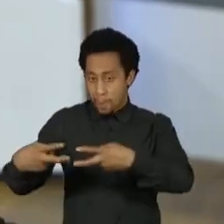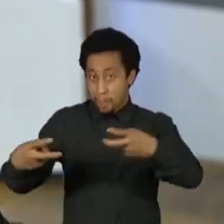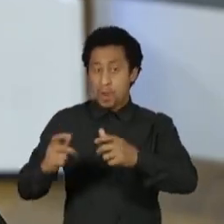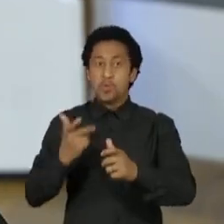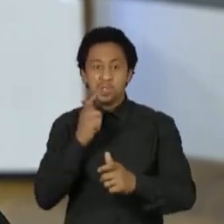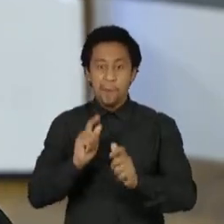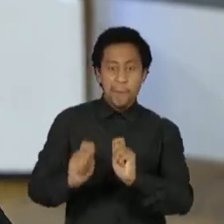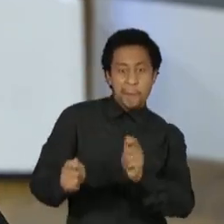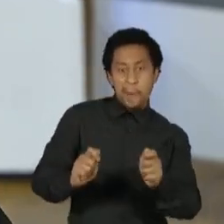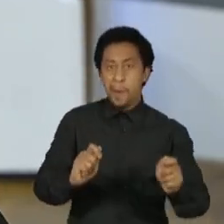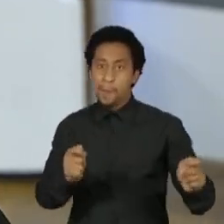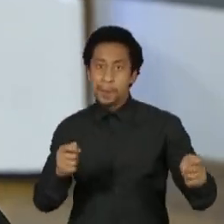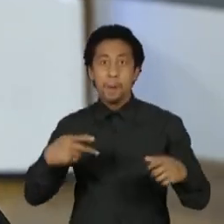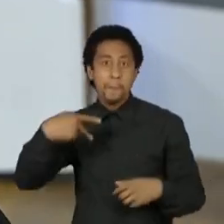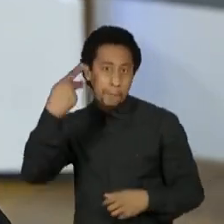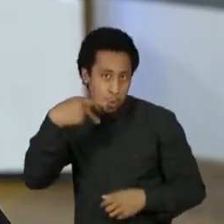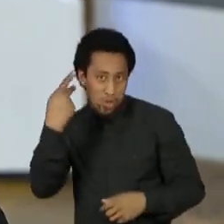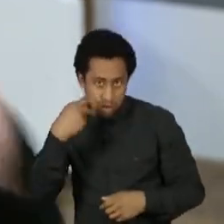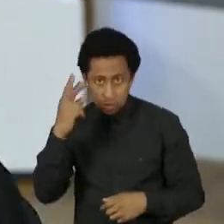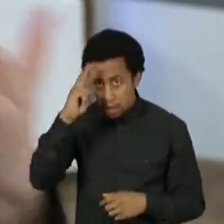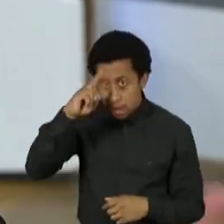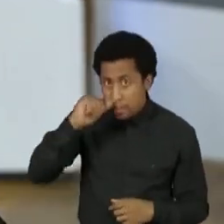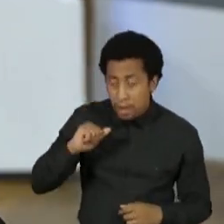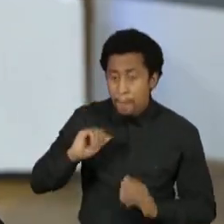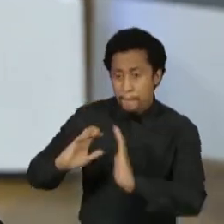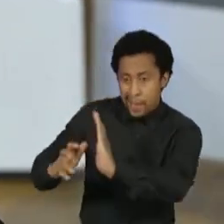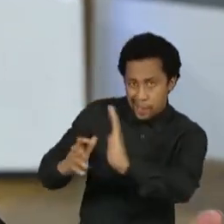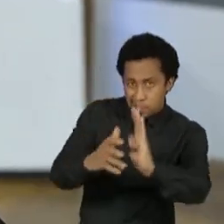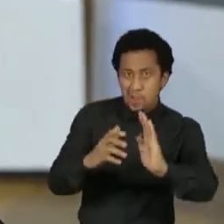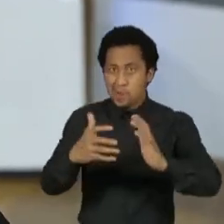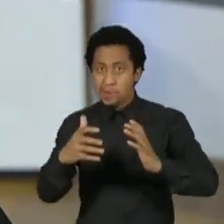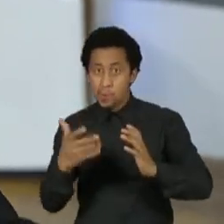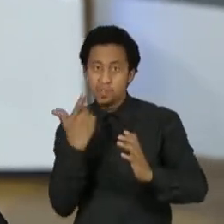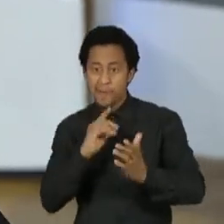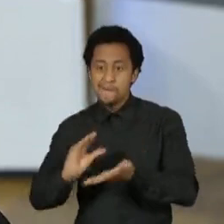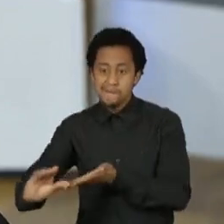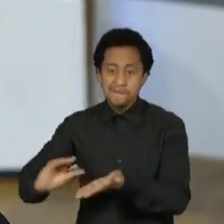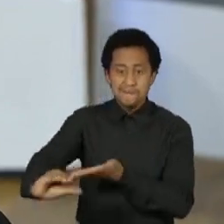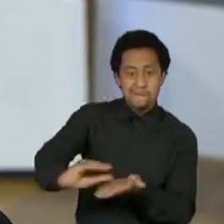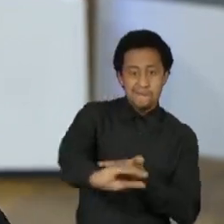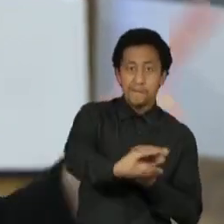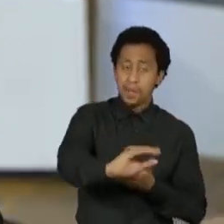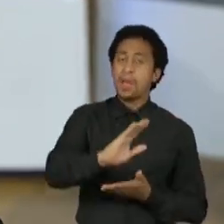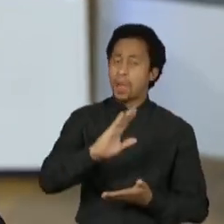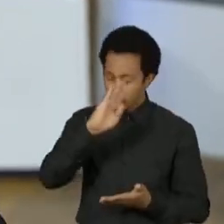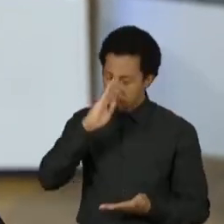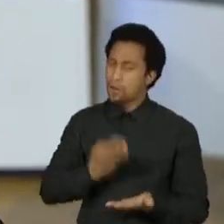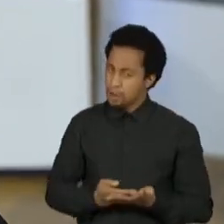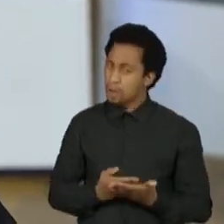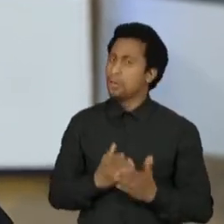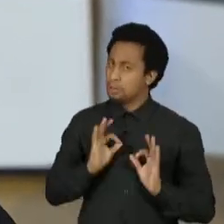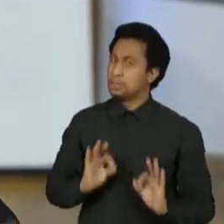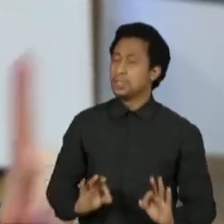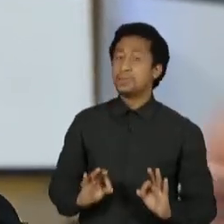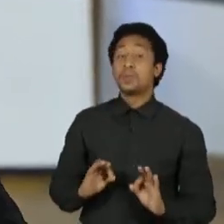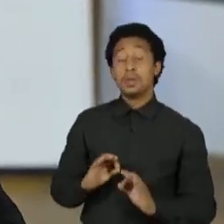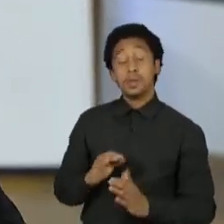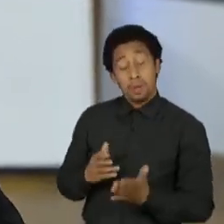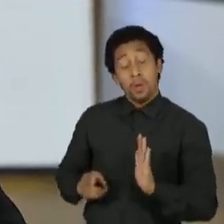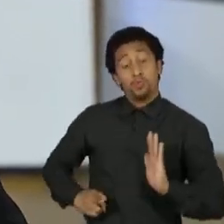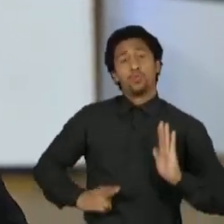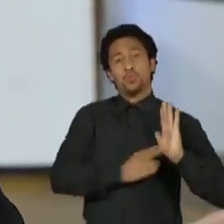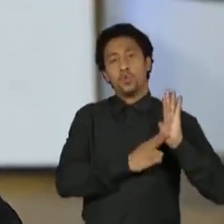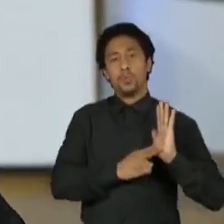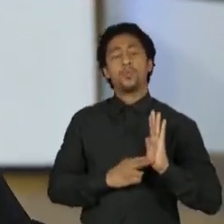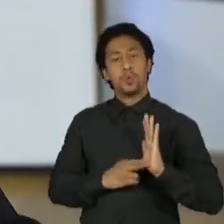dividindo com partidos políticos. É verdade essa culpa? Eu faço esse reconhecimento, o governo do PT não faz, até